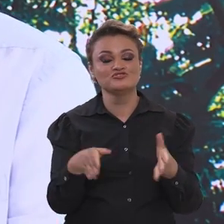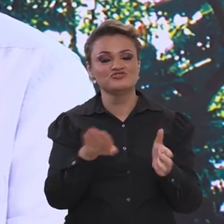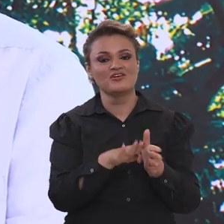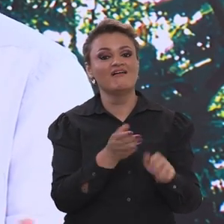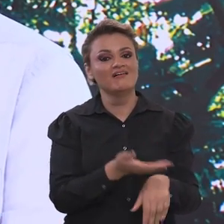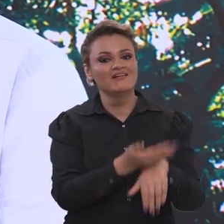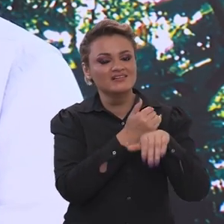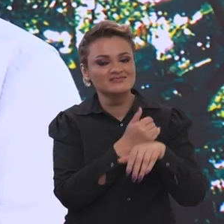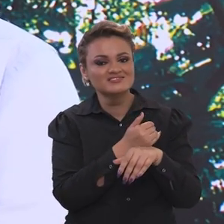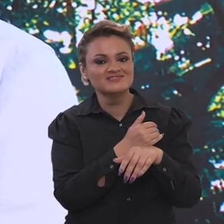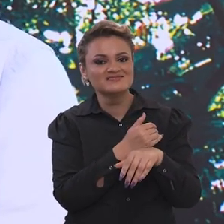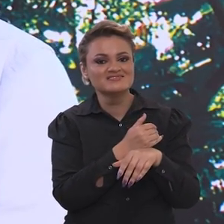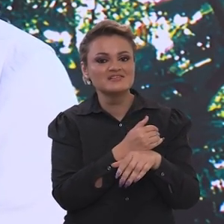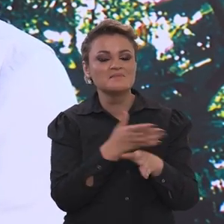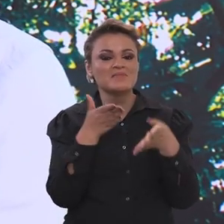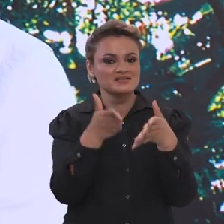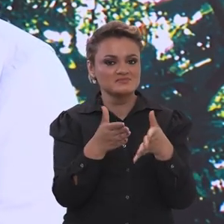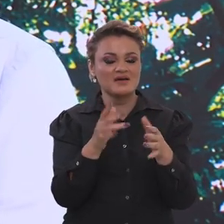vir antes,